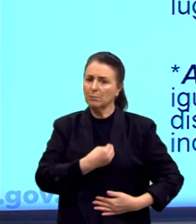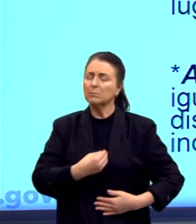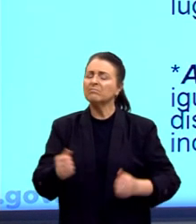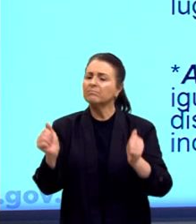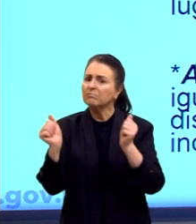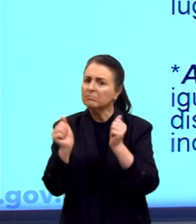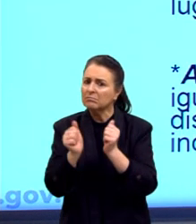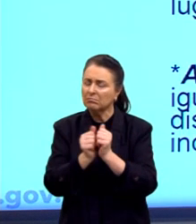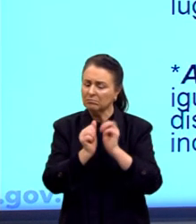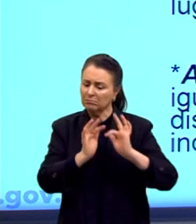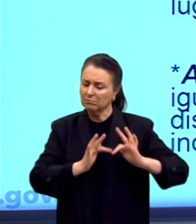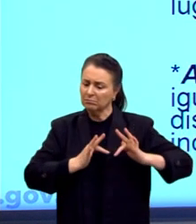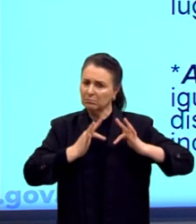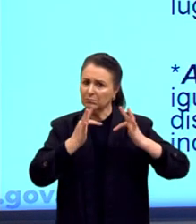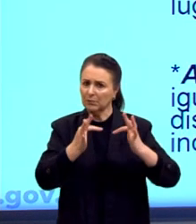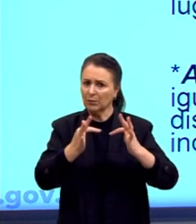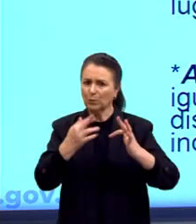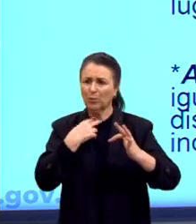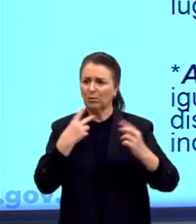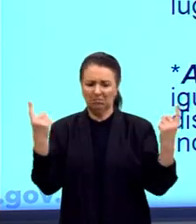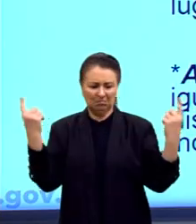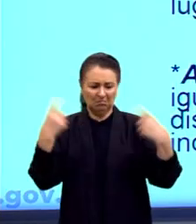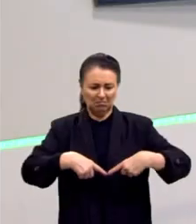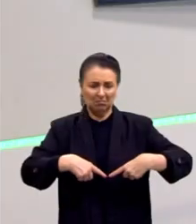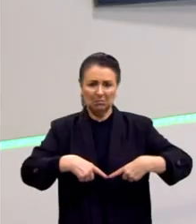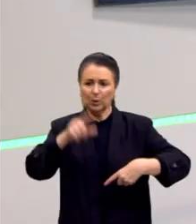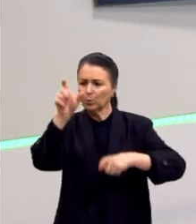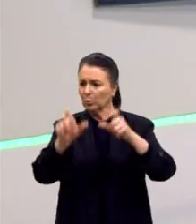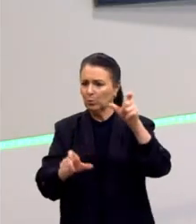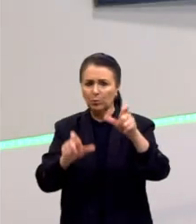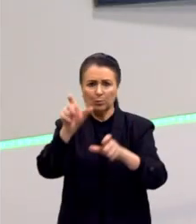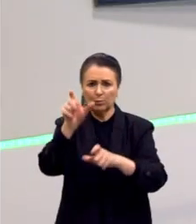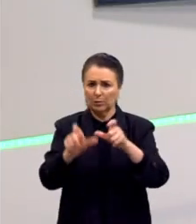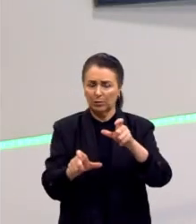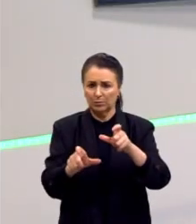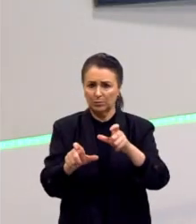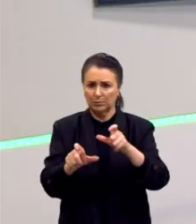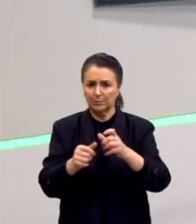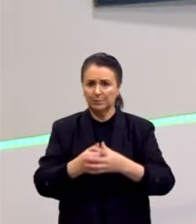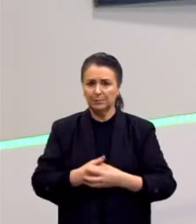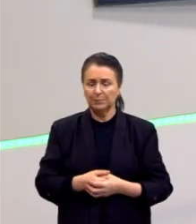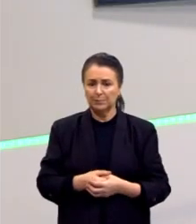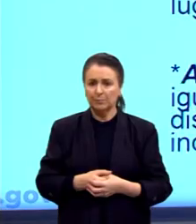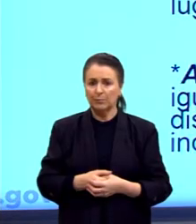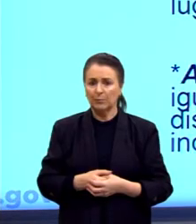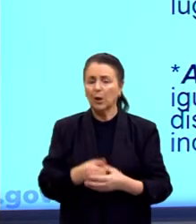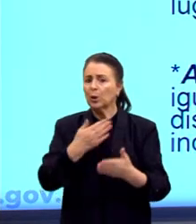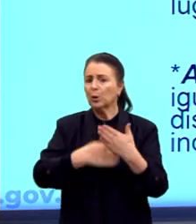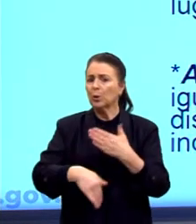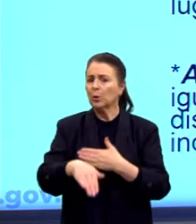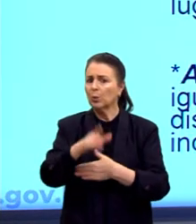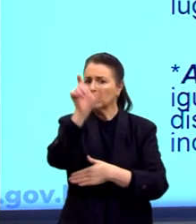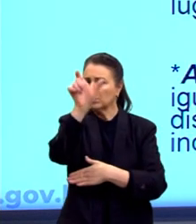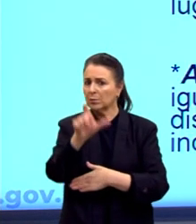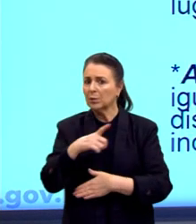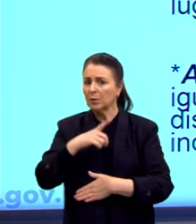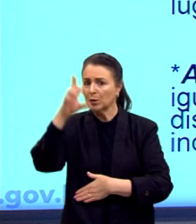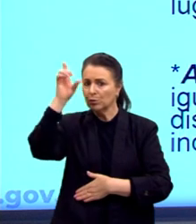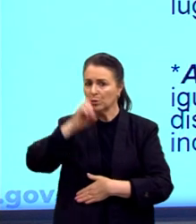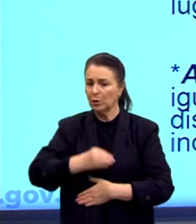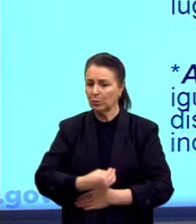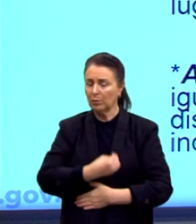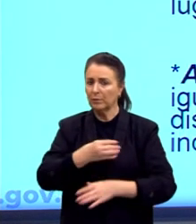nos viver nos digladiando, que isso nos diminui como seres humanos. Todo indivíduo tem direito à vida, à